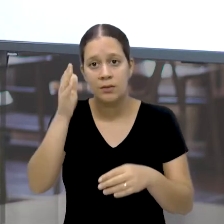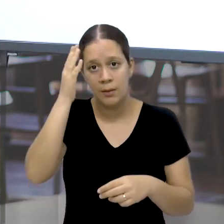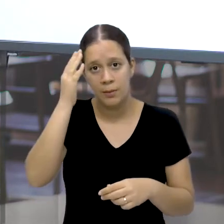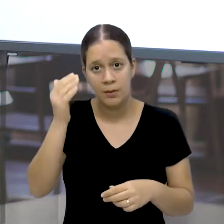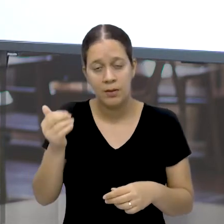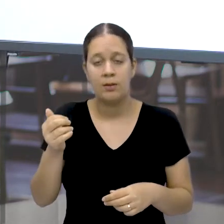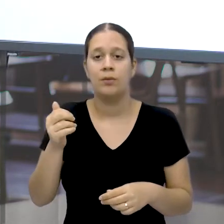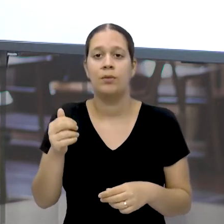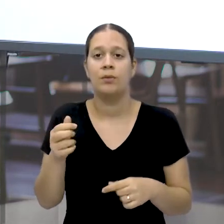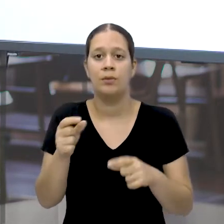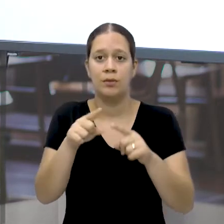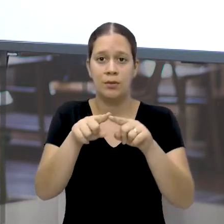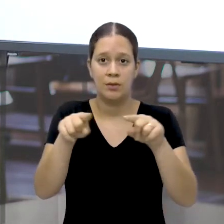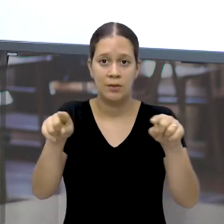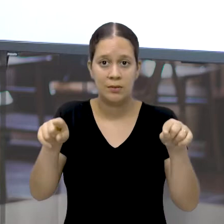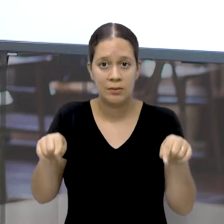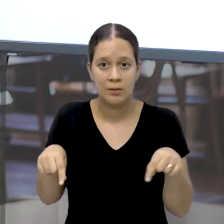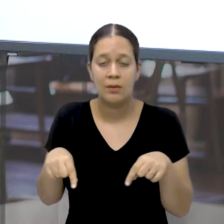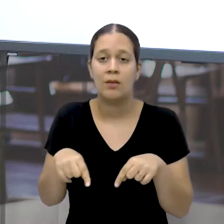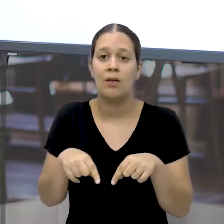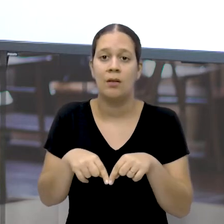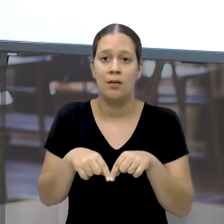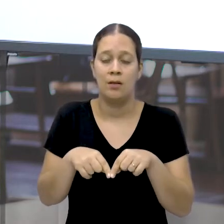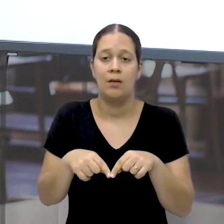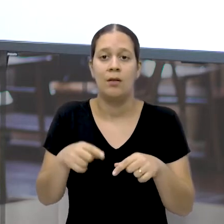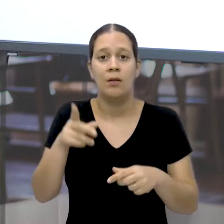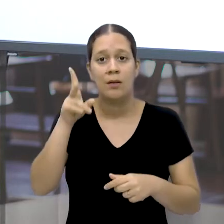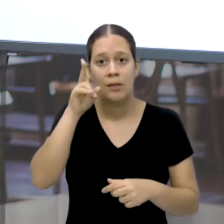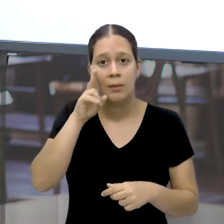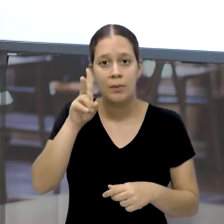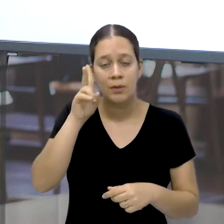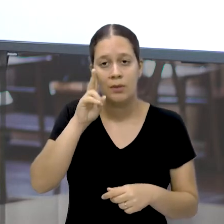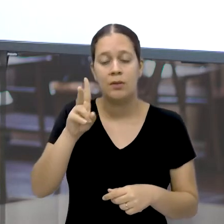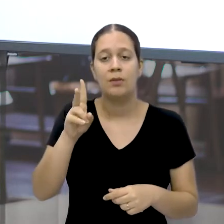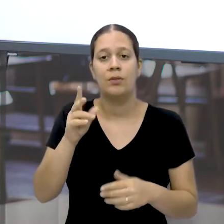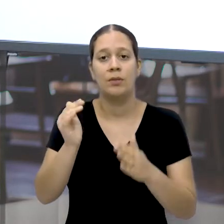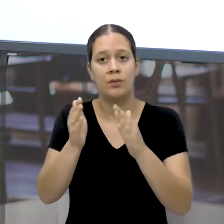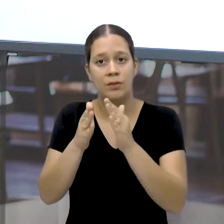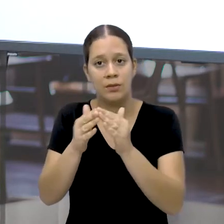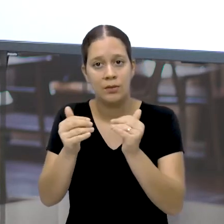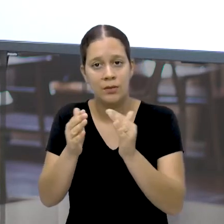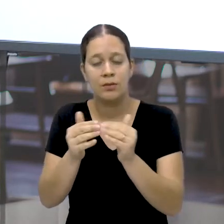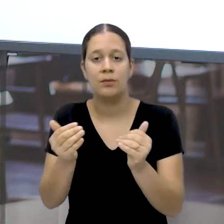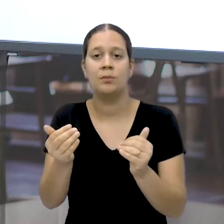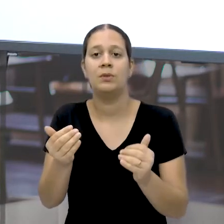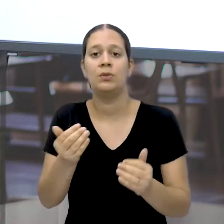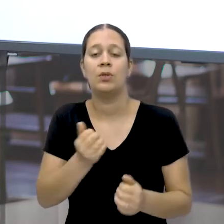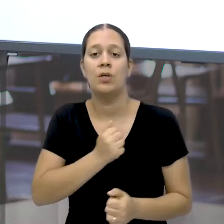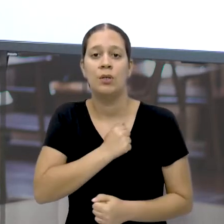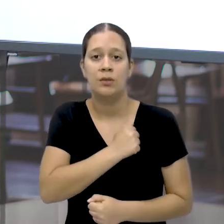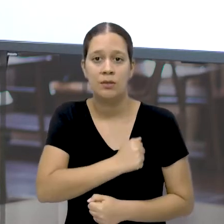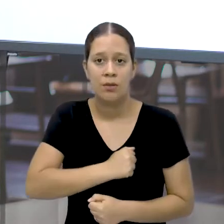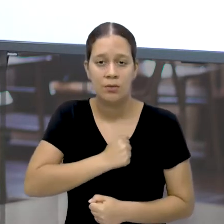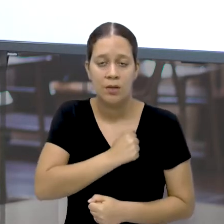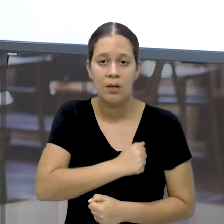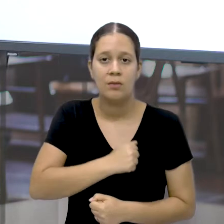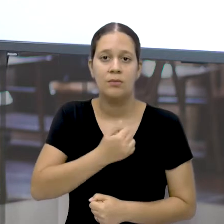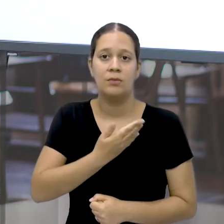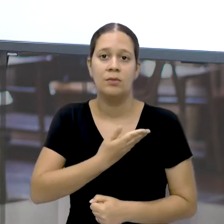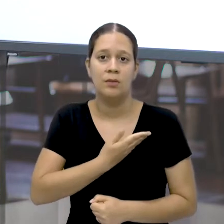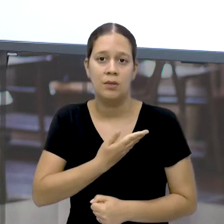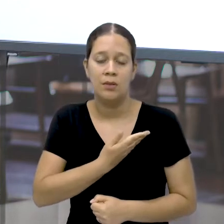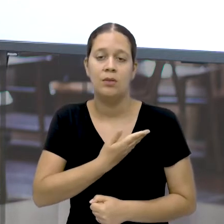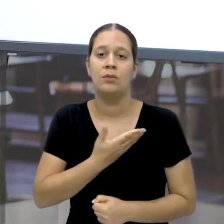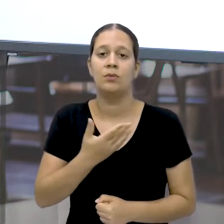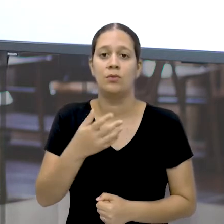E lembrando Que ela solicitou Essa volta Pela saudade dos Magulhos Da rotina De estar em